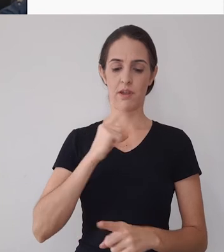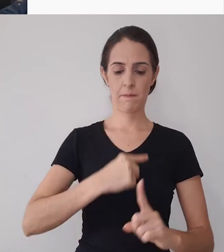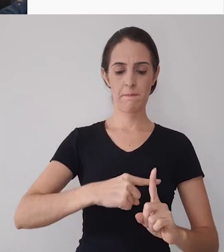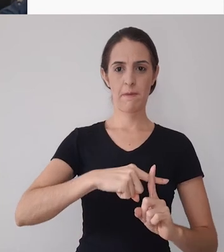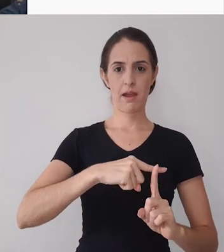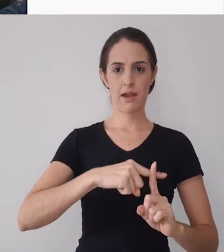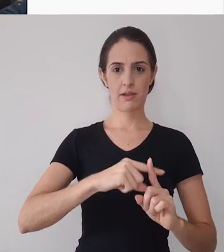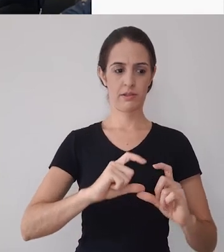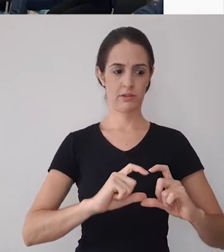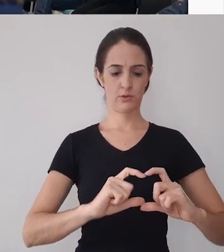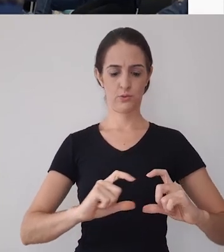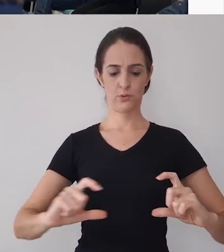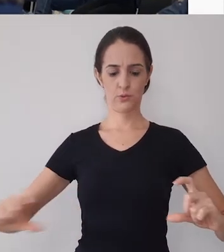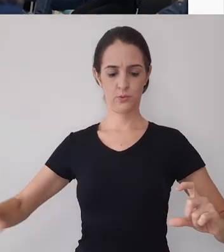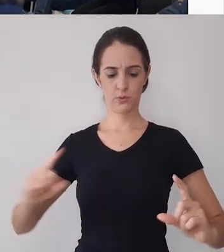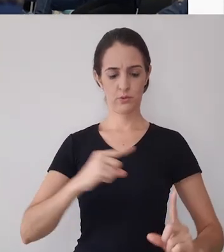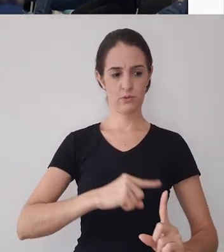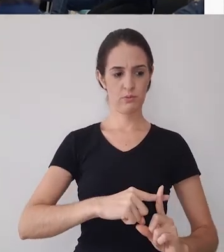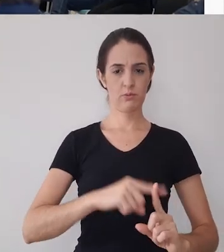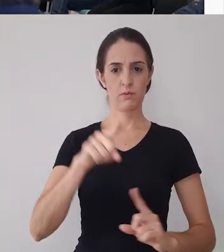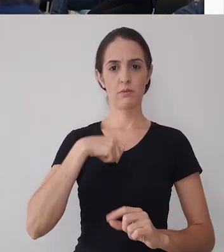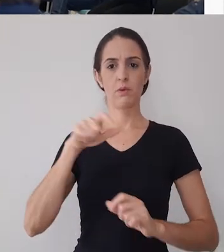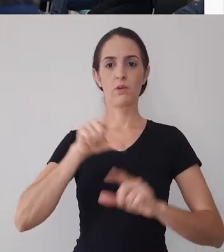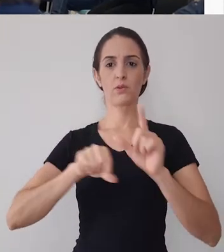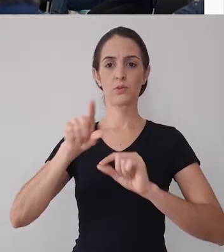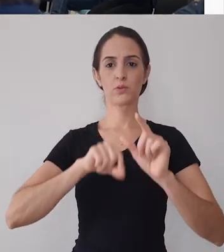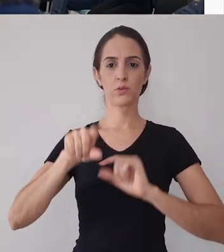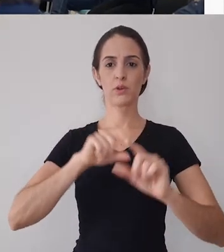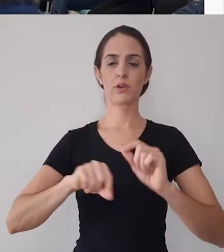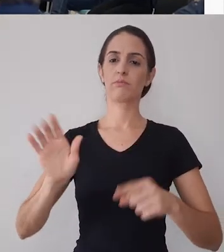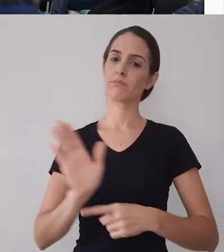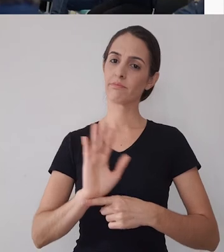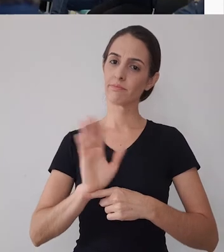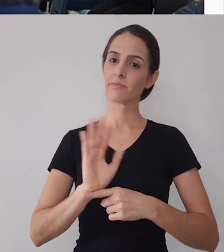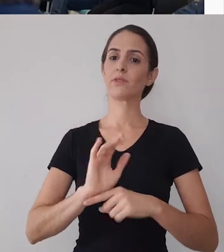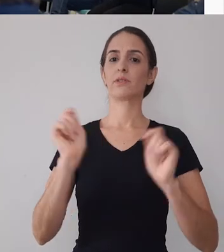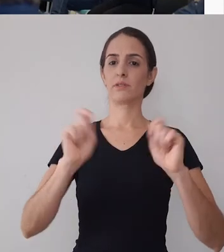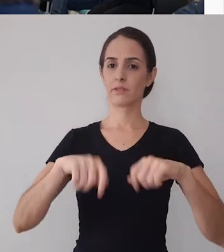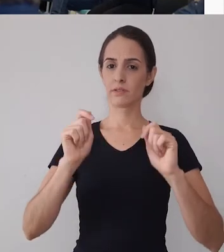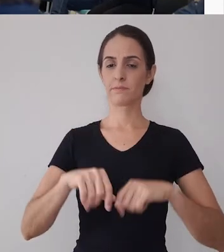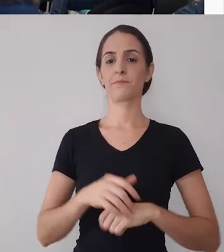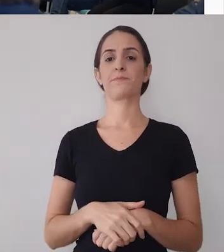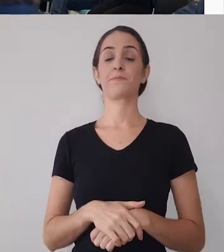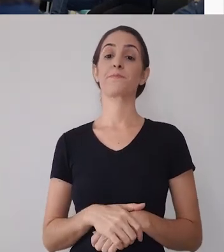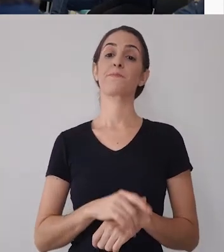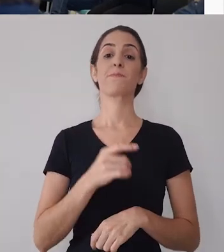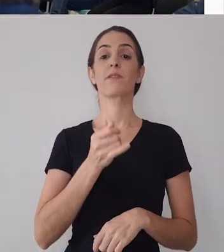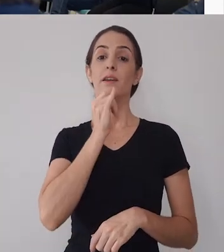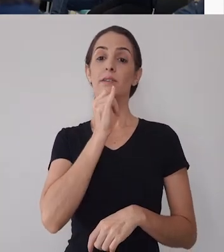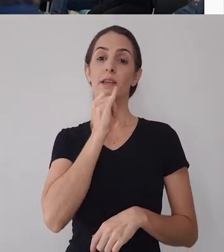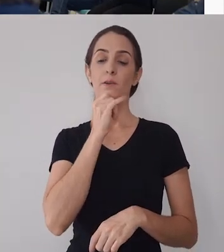mais na faixa da trilha sonora ele aparece aqui ó um filtro para você trazer músicas né